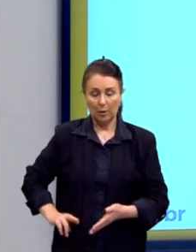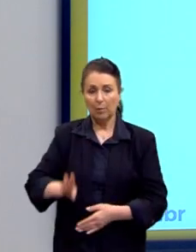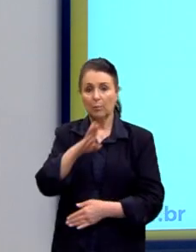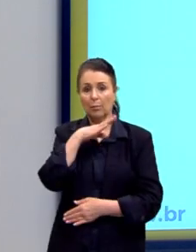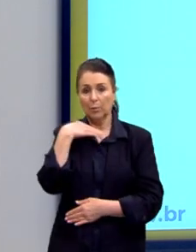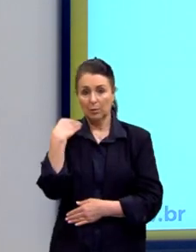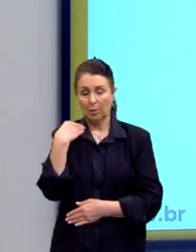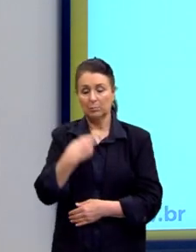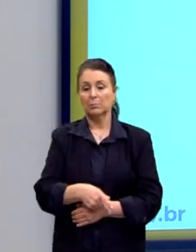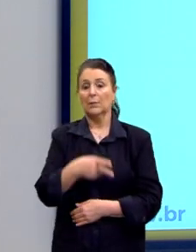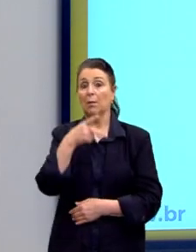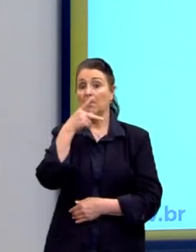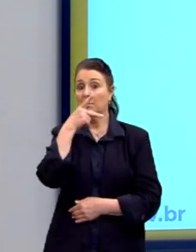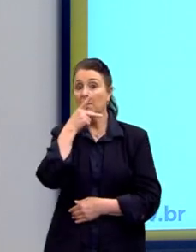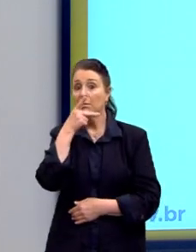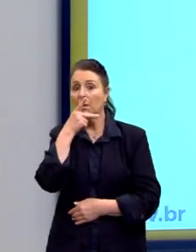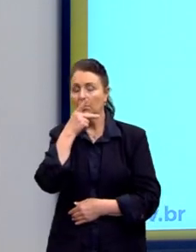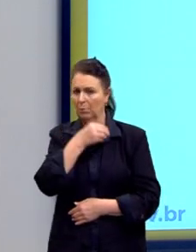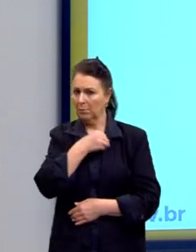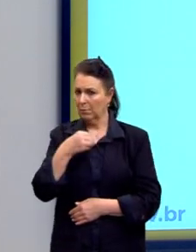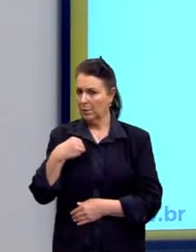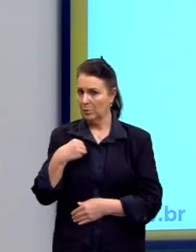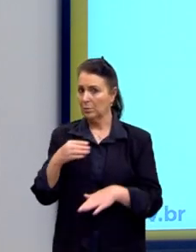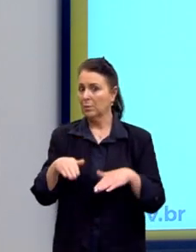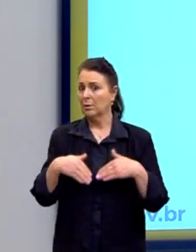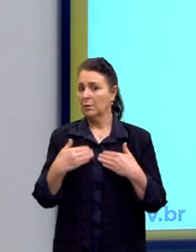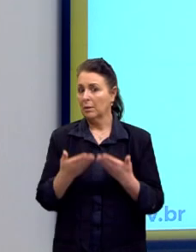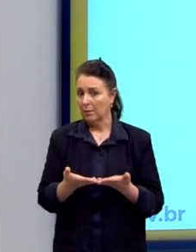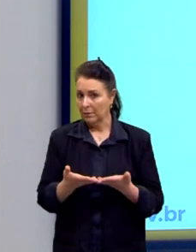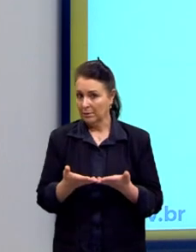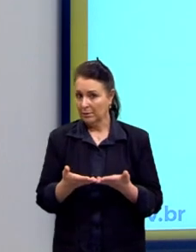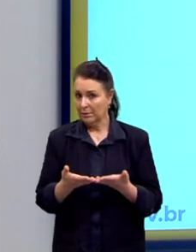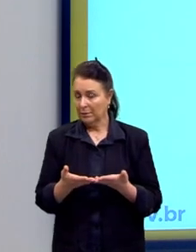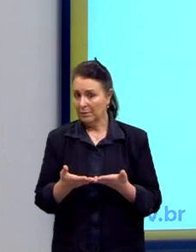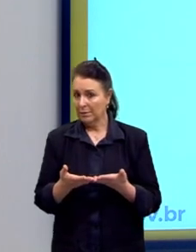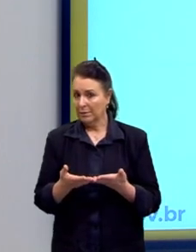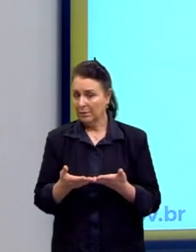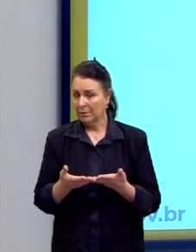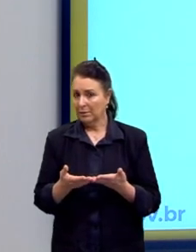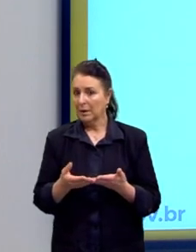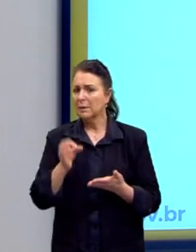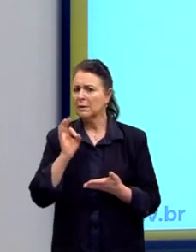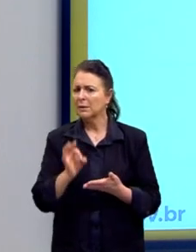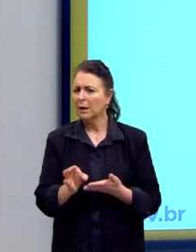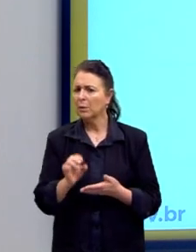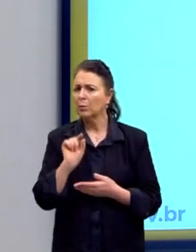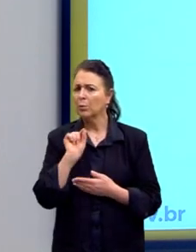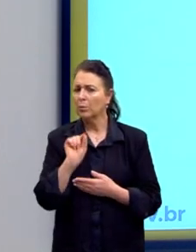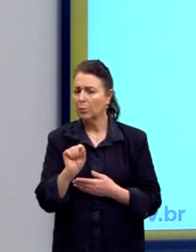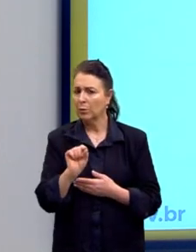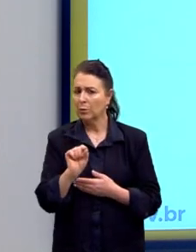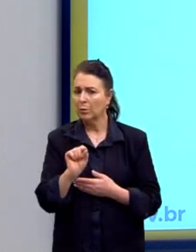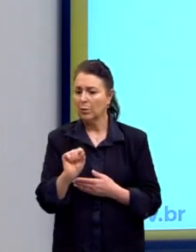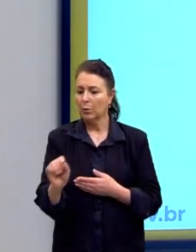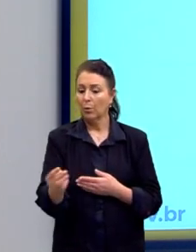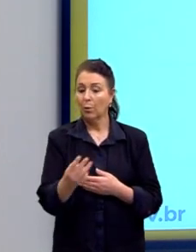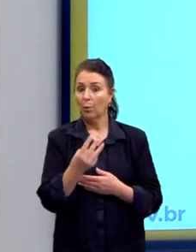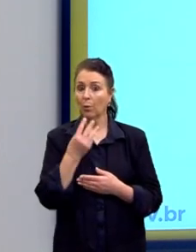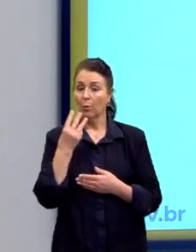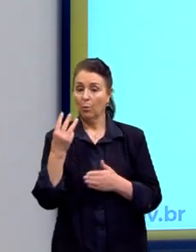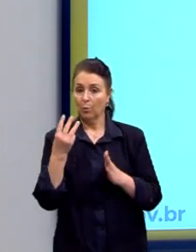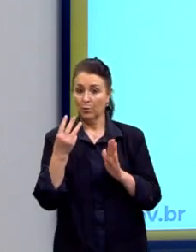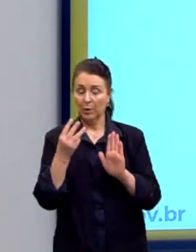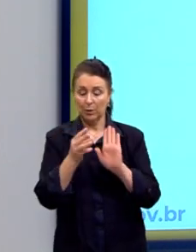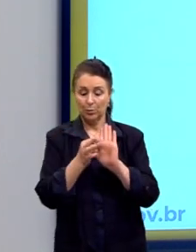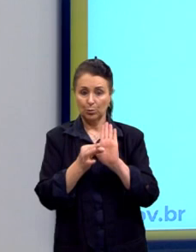Platão é um médico. E aí, o vamos fazer? É correto afirmar que o item 3 do